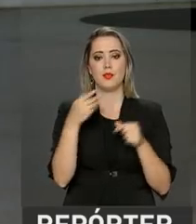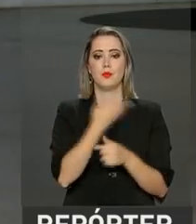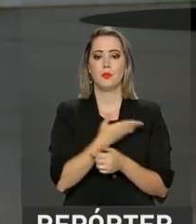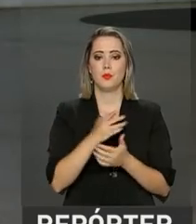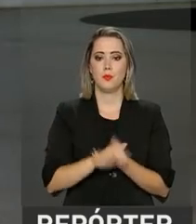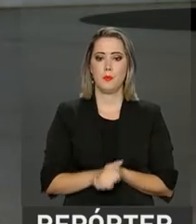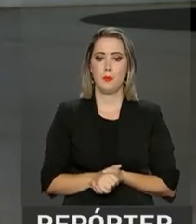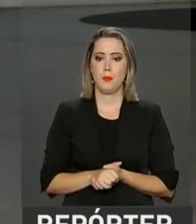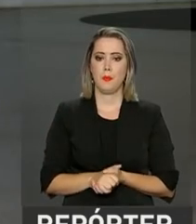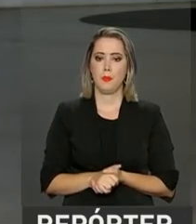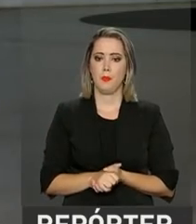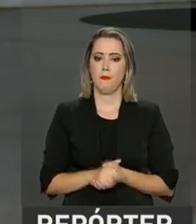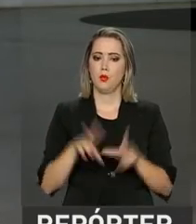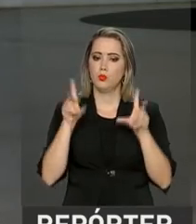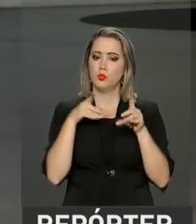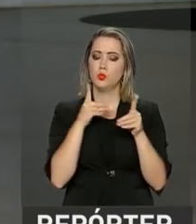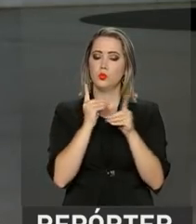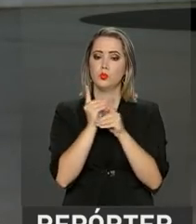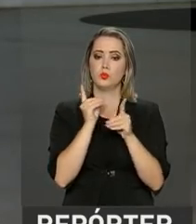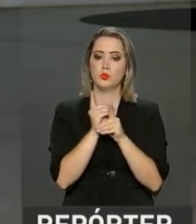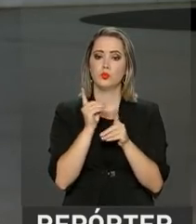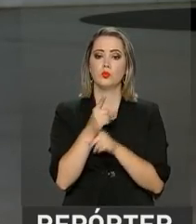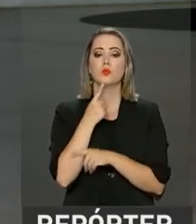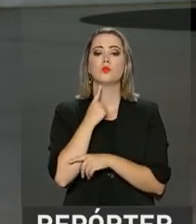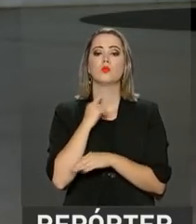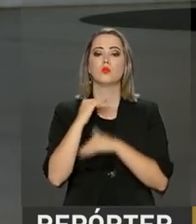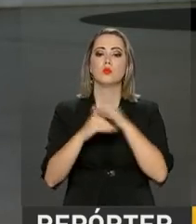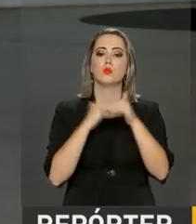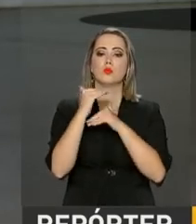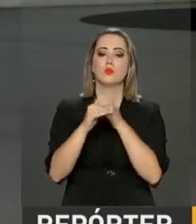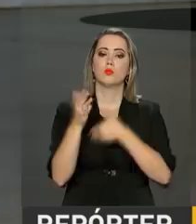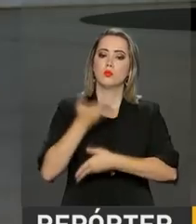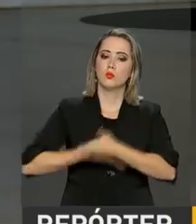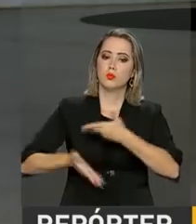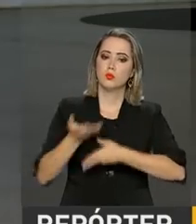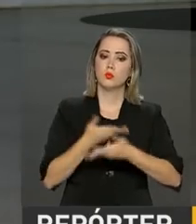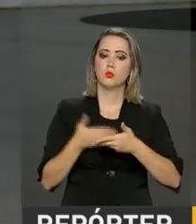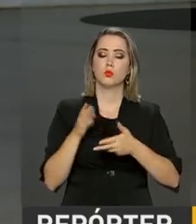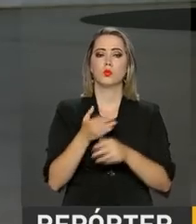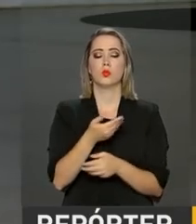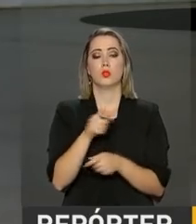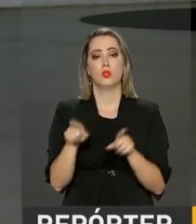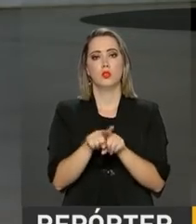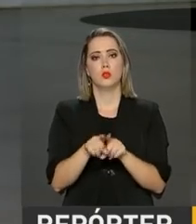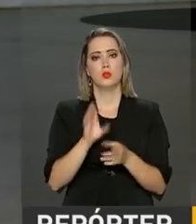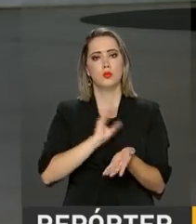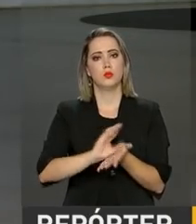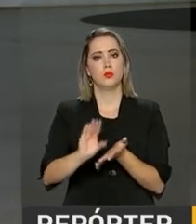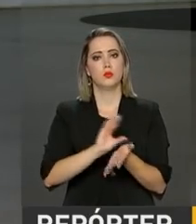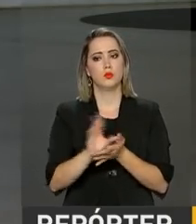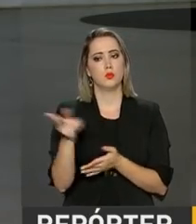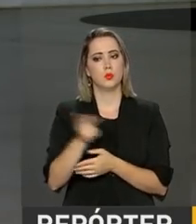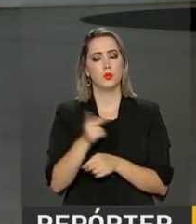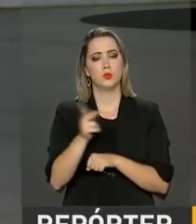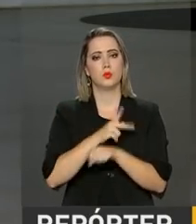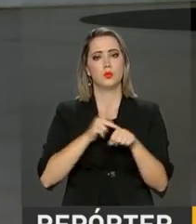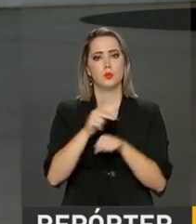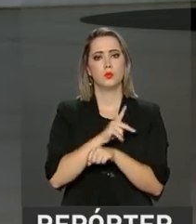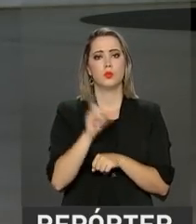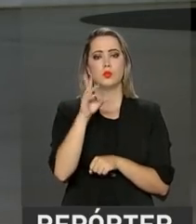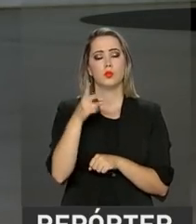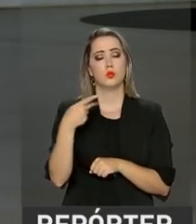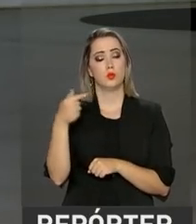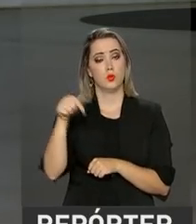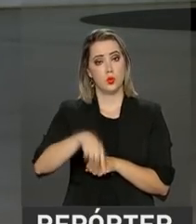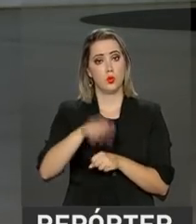Na pauta do encontro, a intenção de aumentar as transações comerciais e os investimentos bilaterais. Só